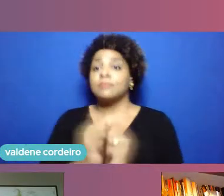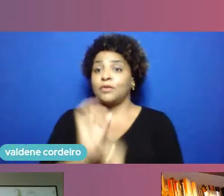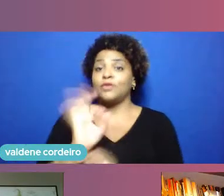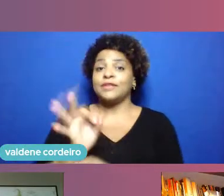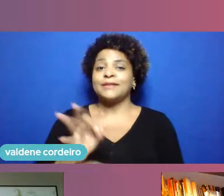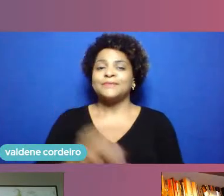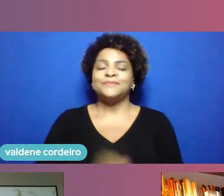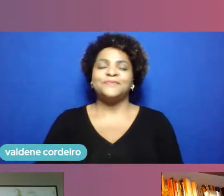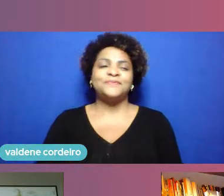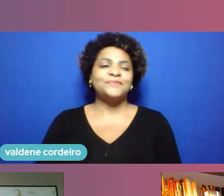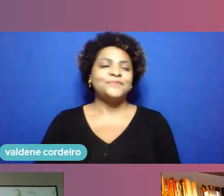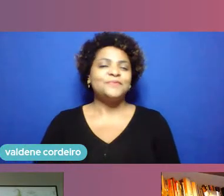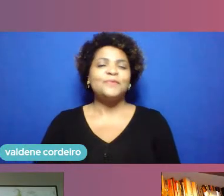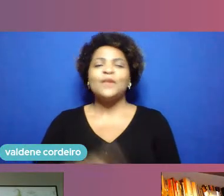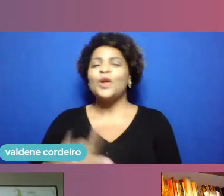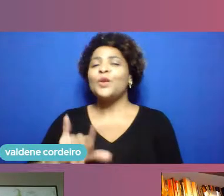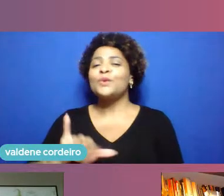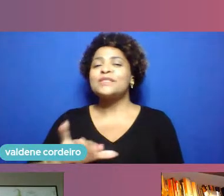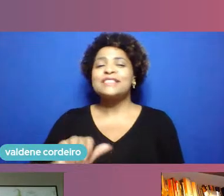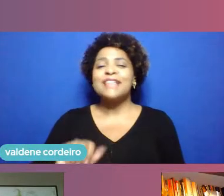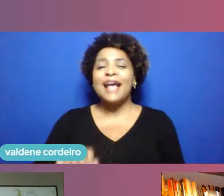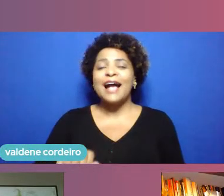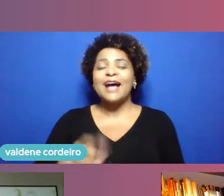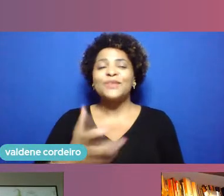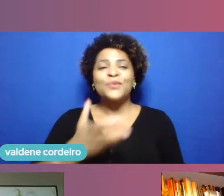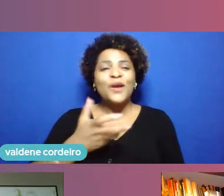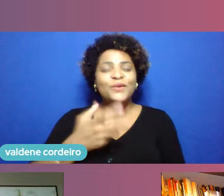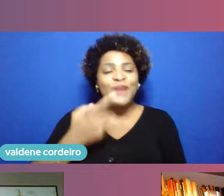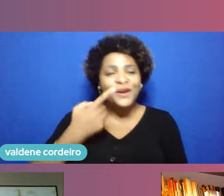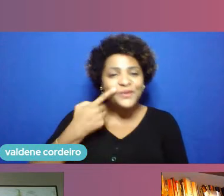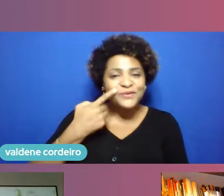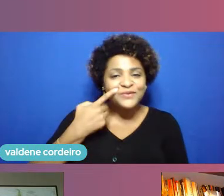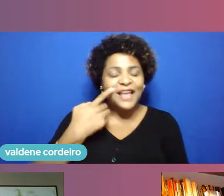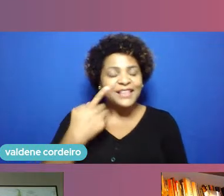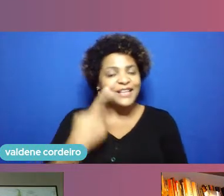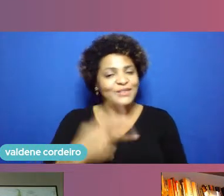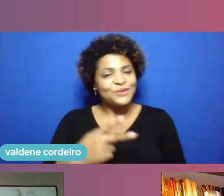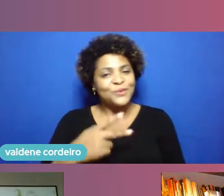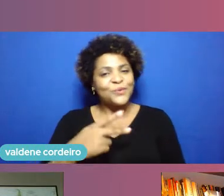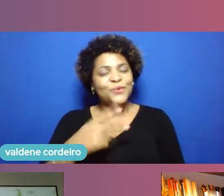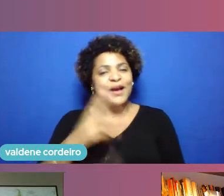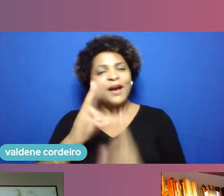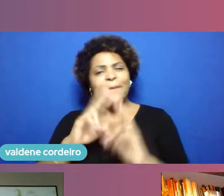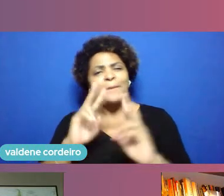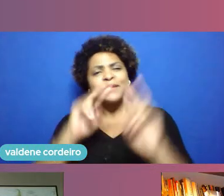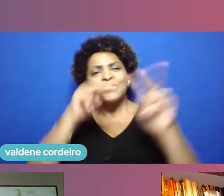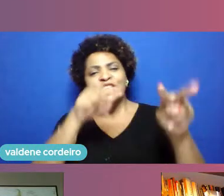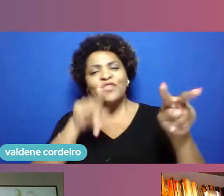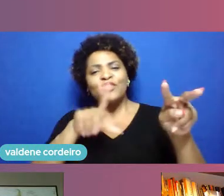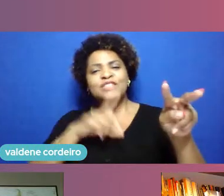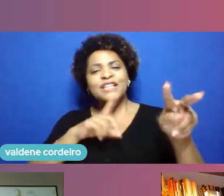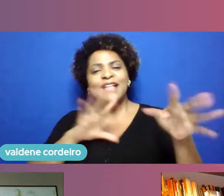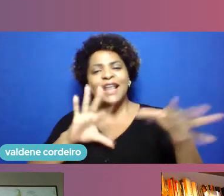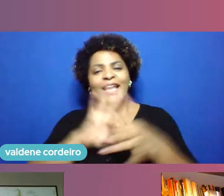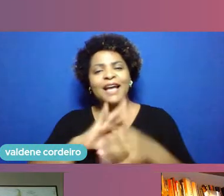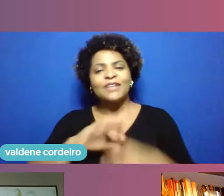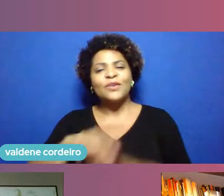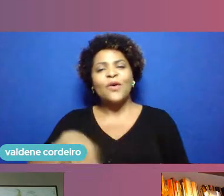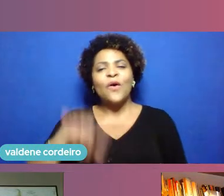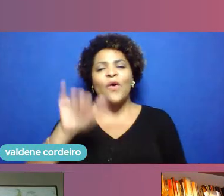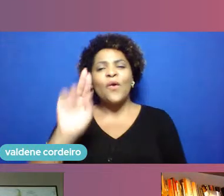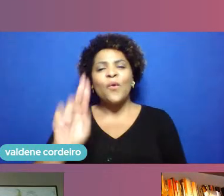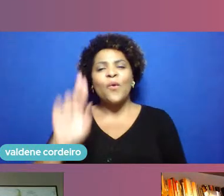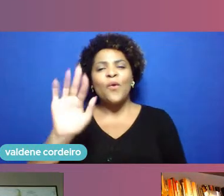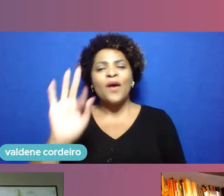Luciano, gostaria de discutir sobre a perspectiva. Você está conectado com a UFPE, o CORE, de Pernambuco, quando a gente fala